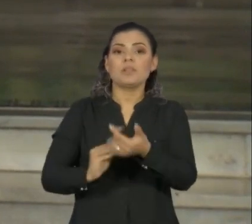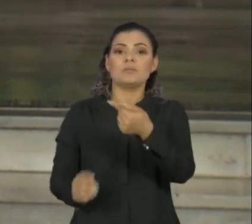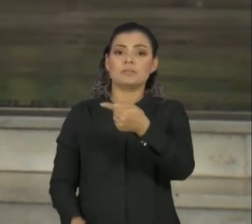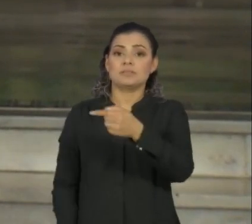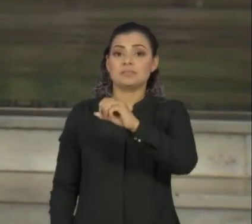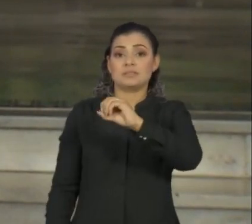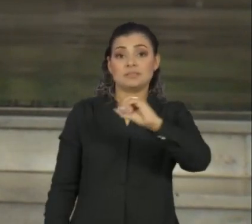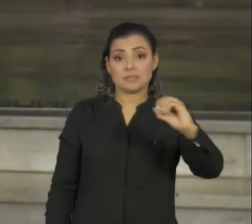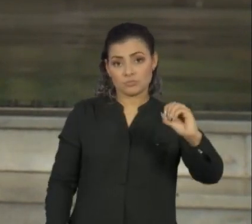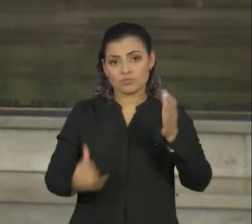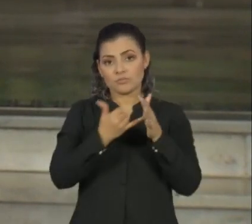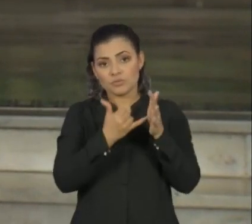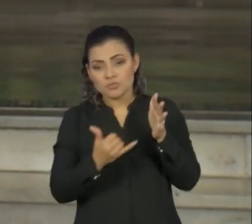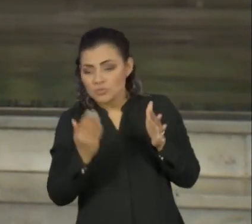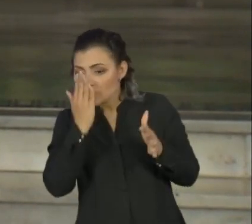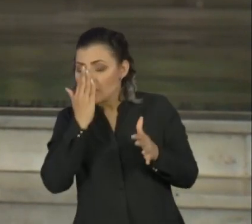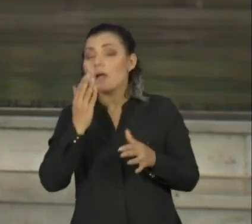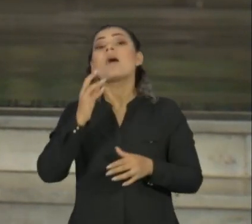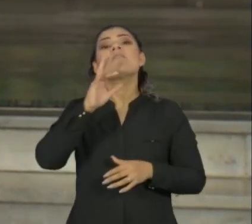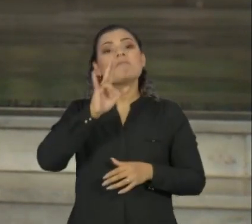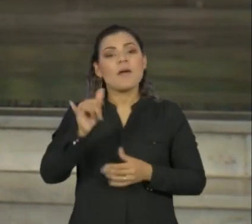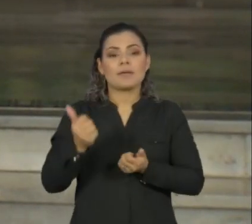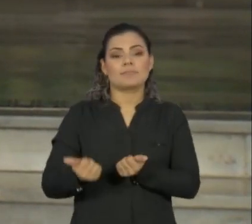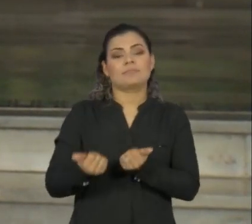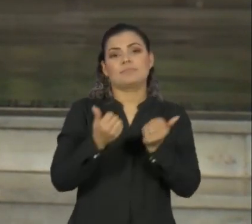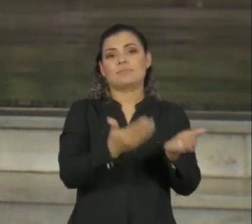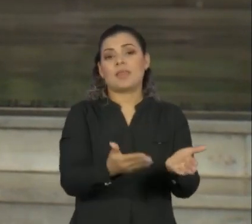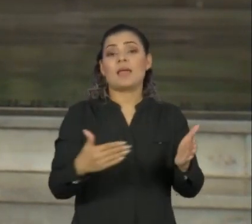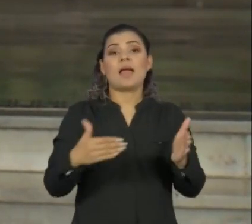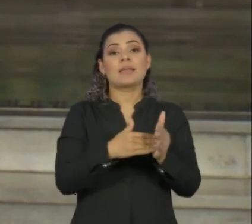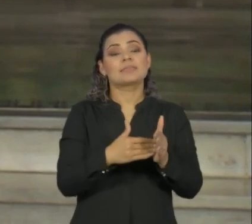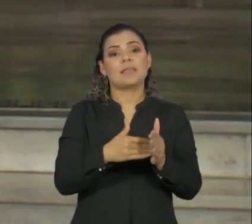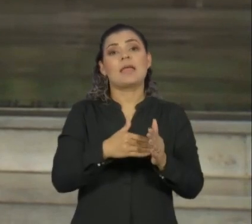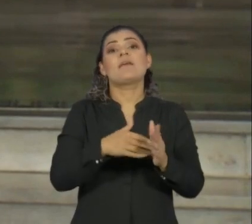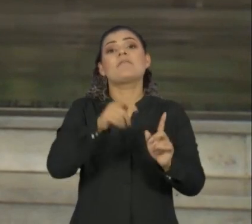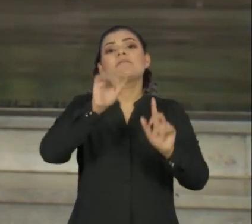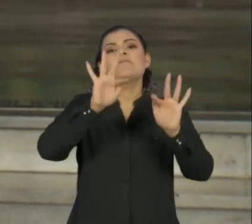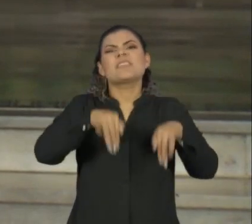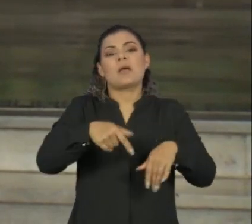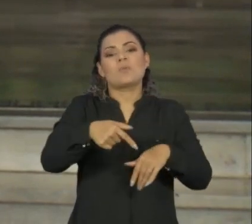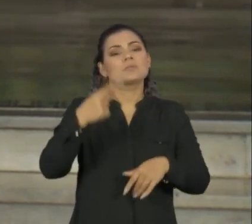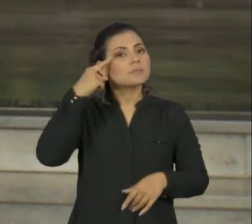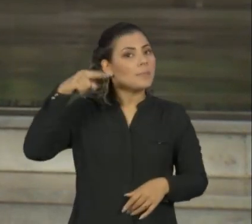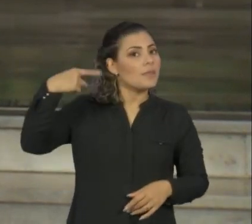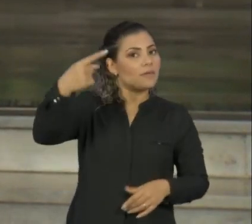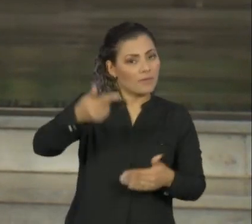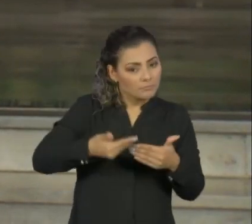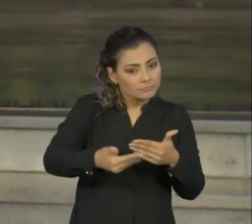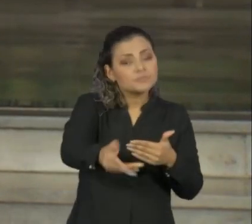respiradores serão entregues até o final da próxima semana,